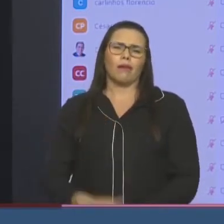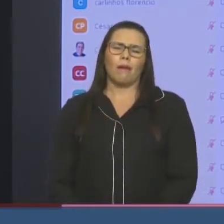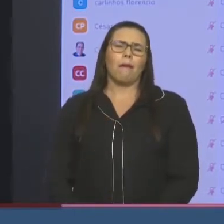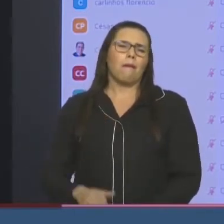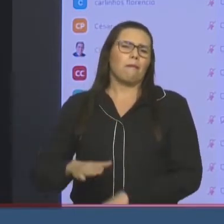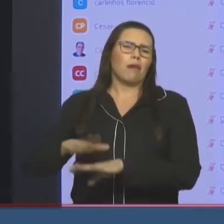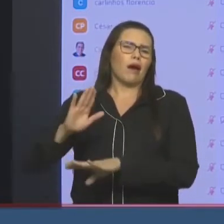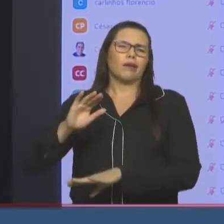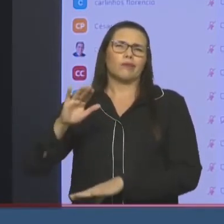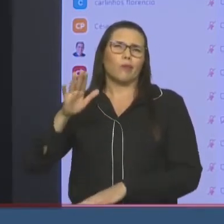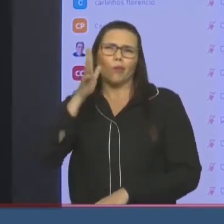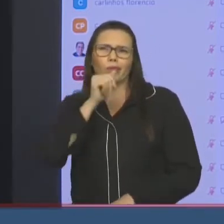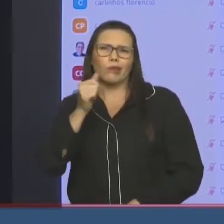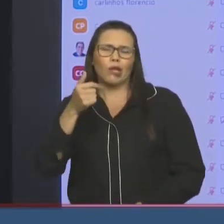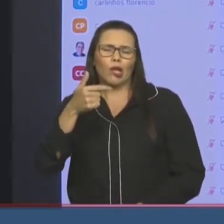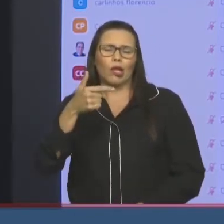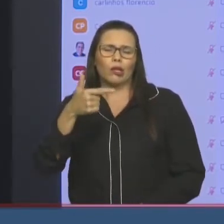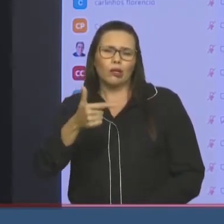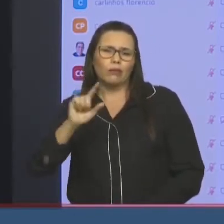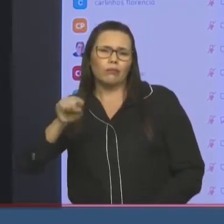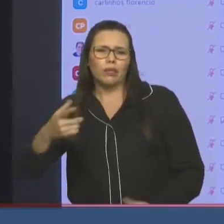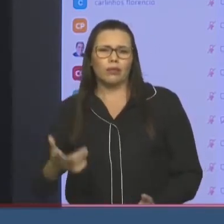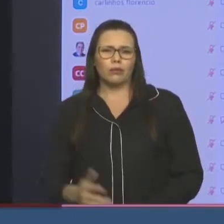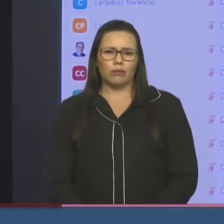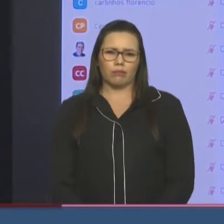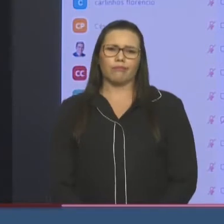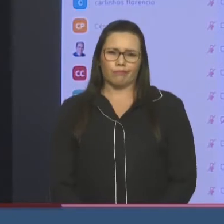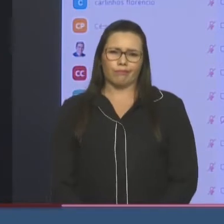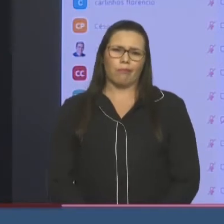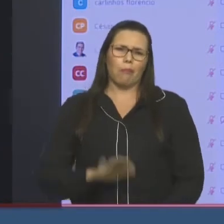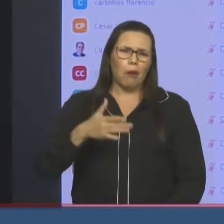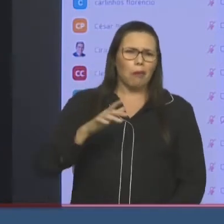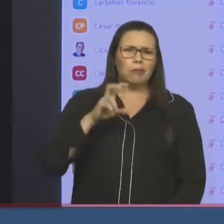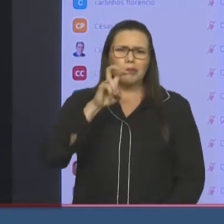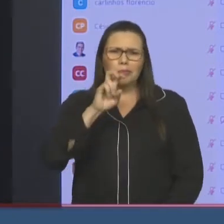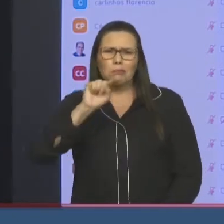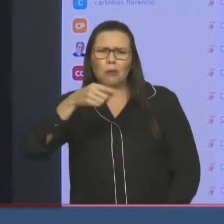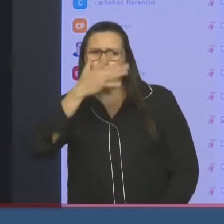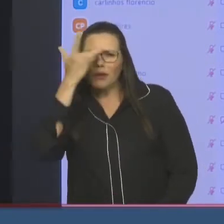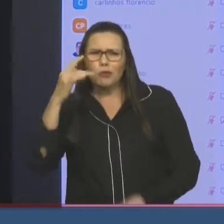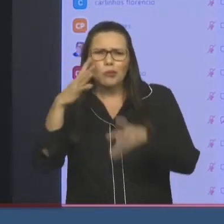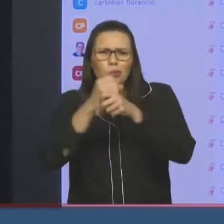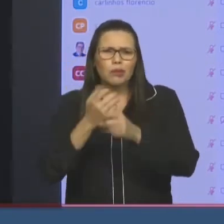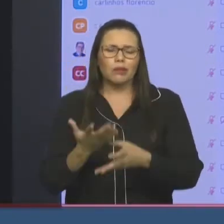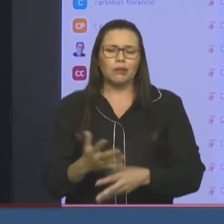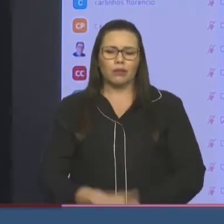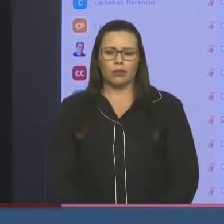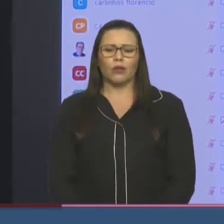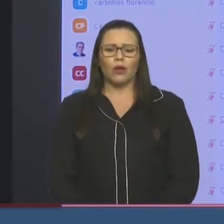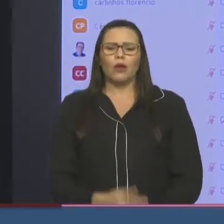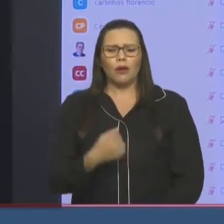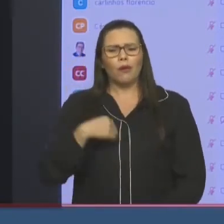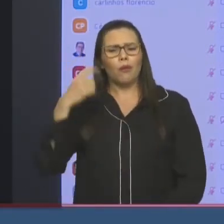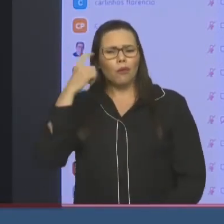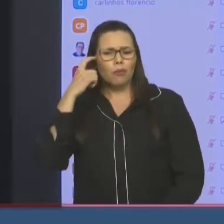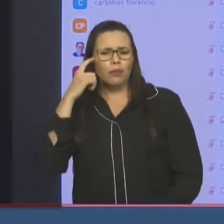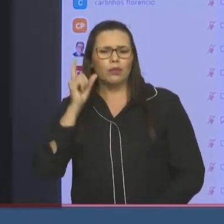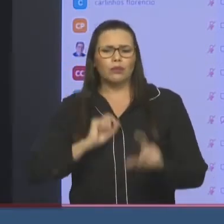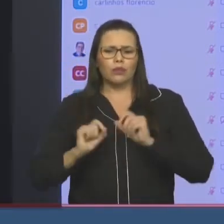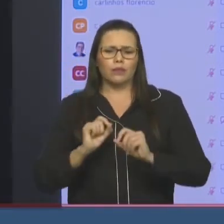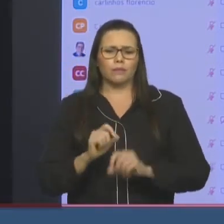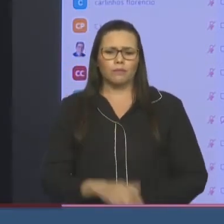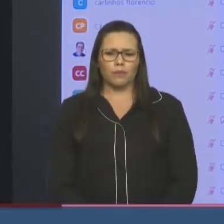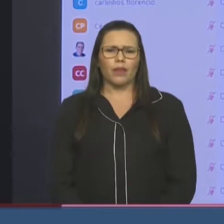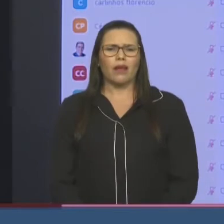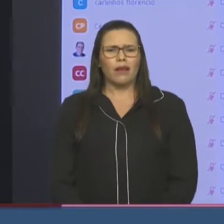governo do estado, sei que o nosso governador está fazendo tudo dentro do possível, mas eu peço mais ainda que intensifique, porque realmente o